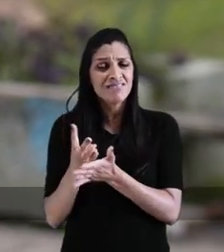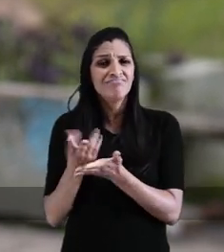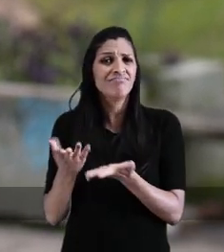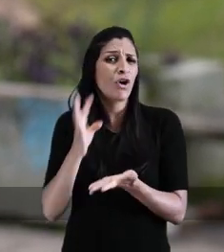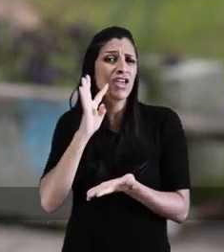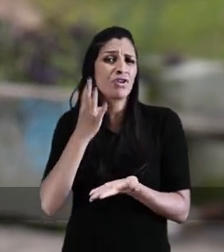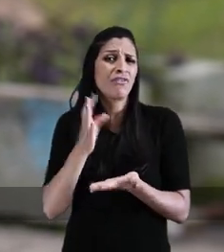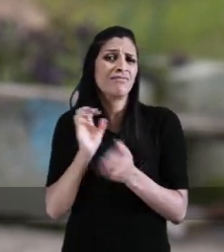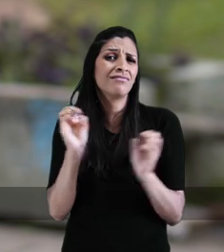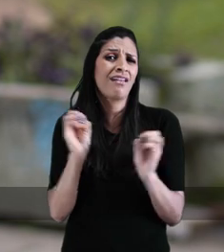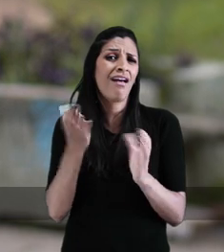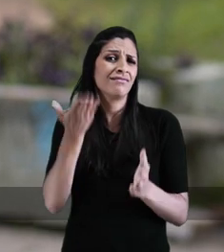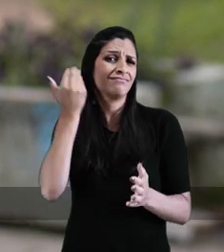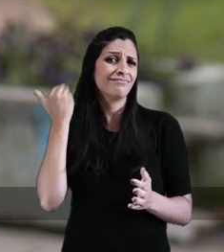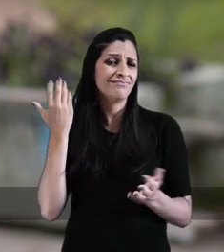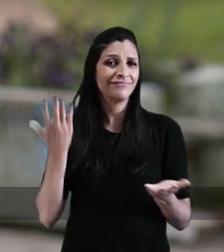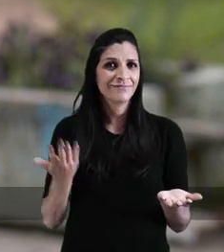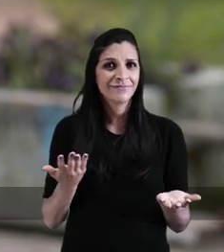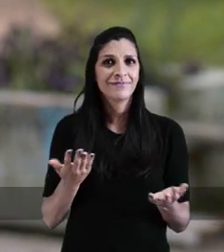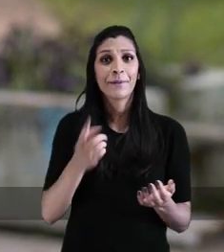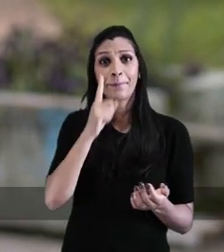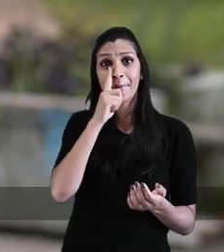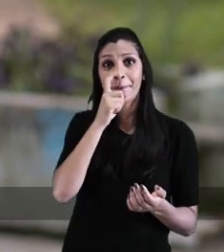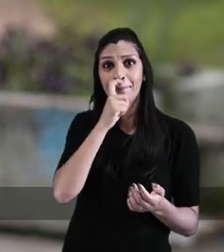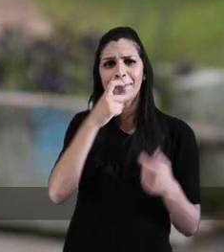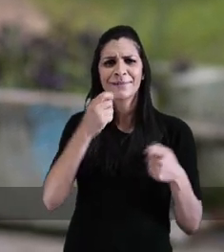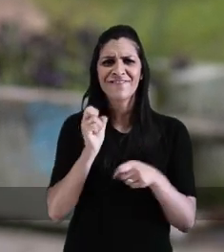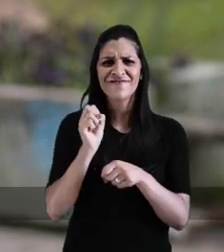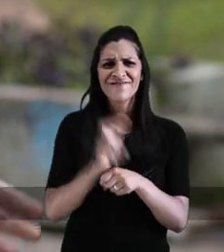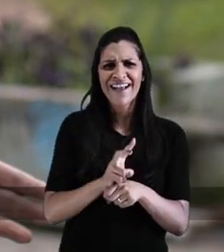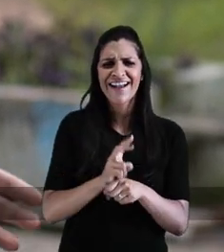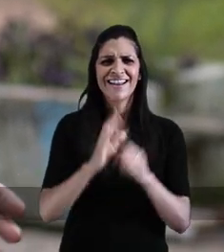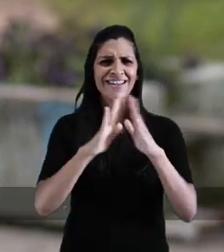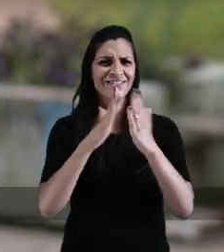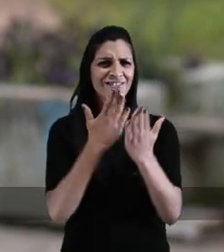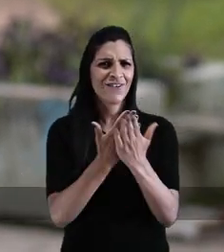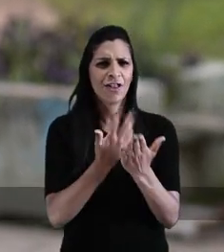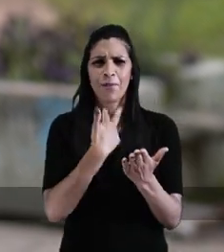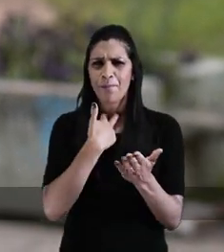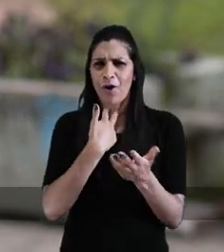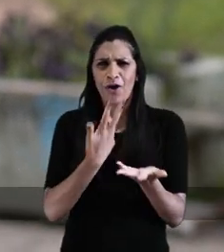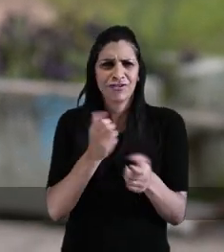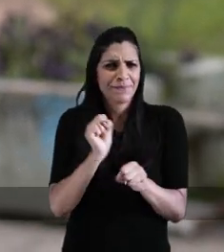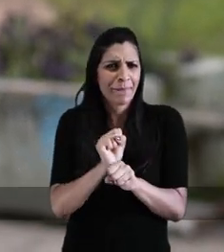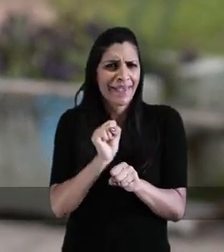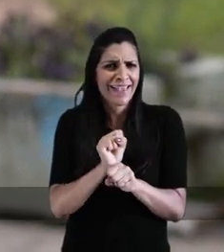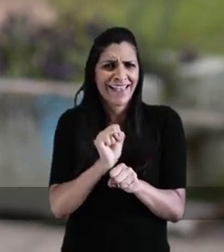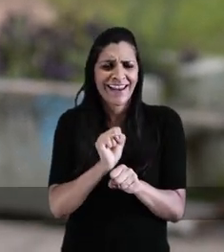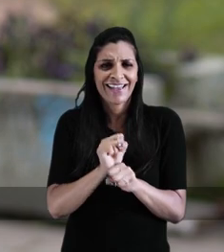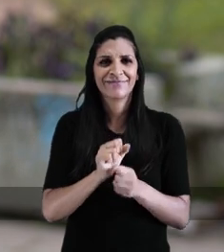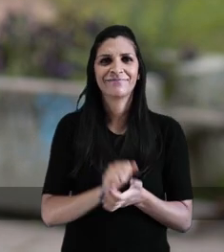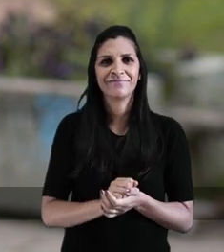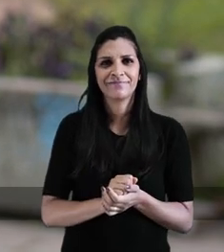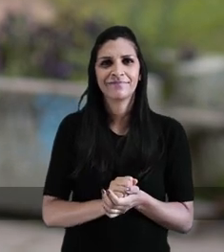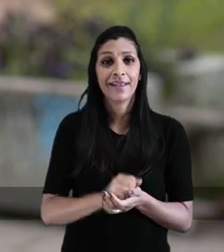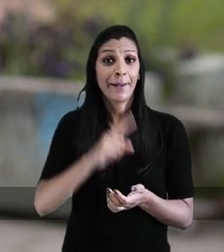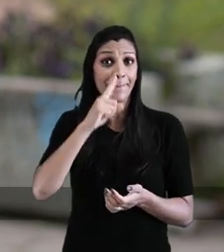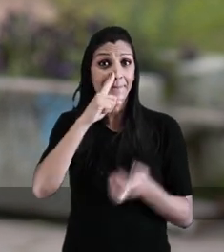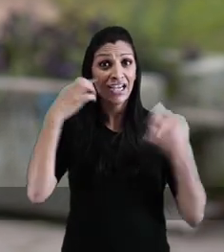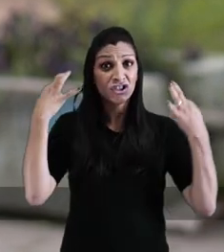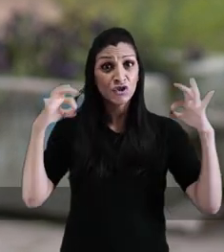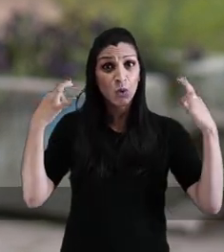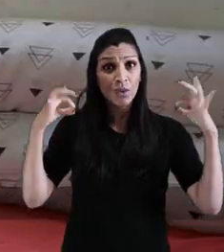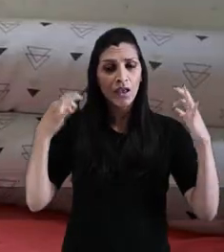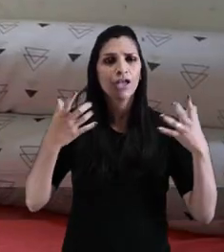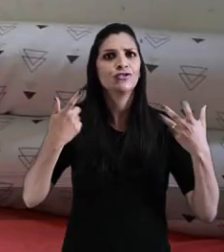de hoje com as soluções que já não deram certo no passado. As mães e os pais que precisam de vagas em creches não podem